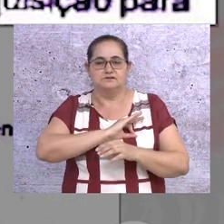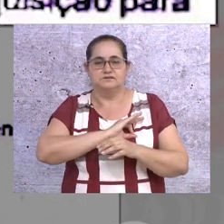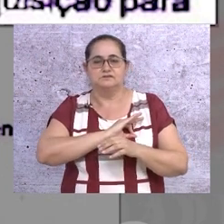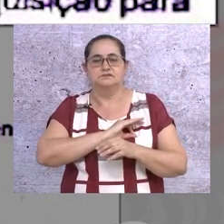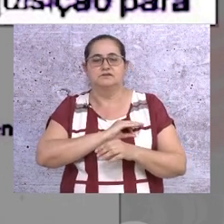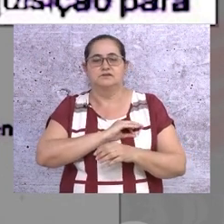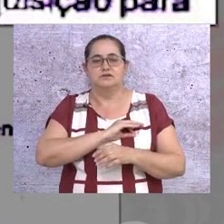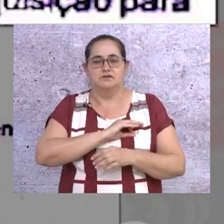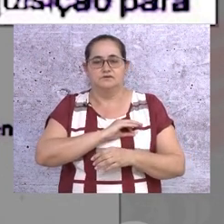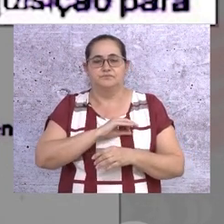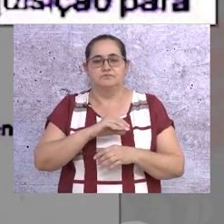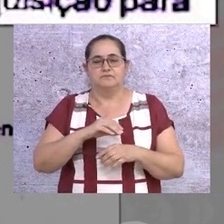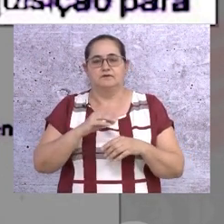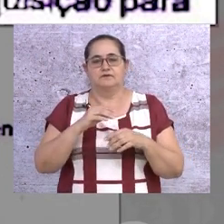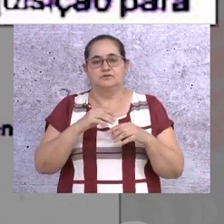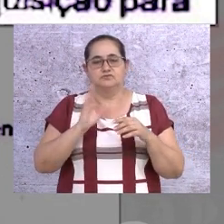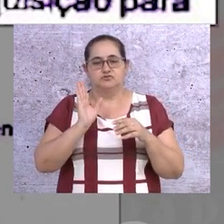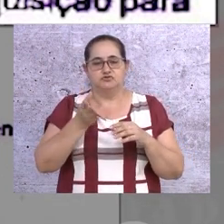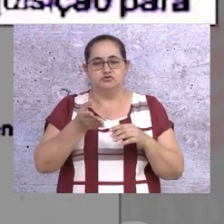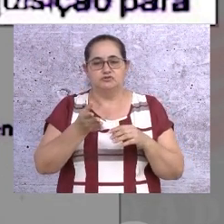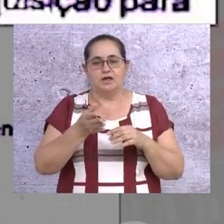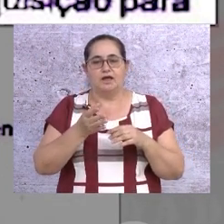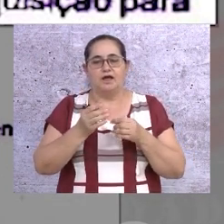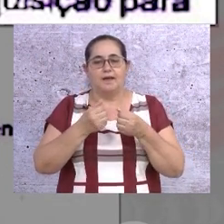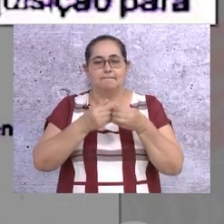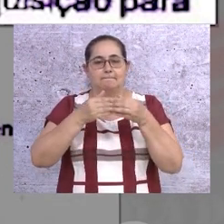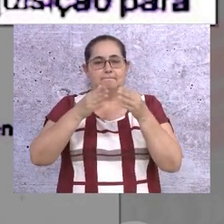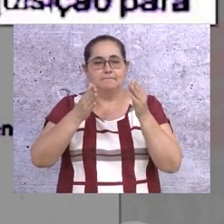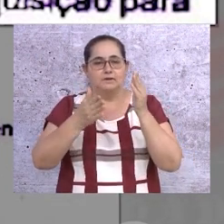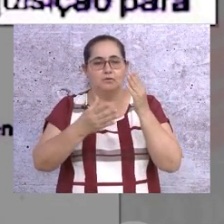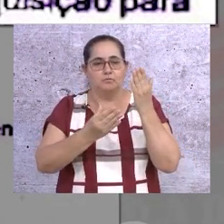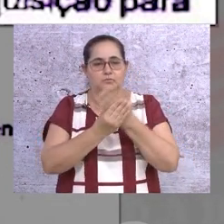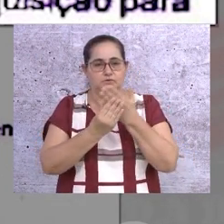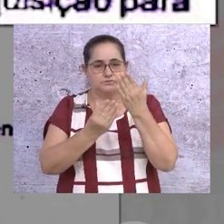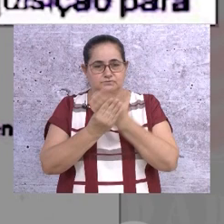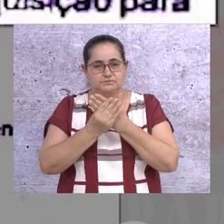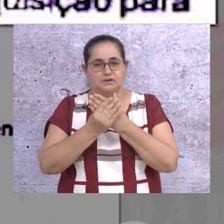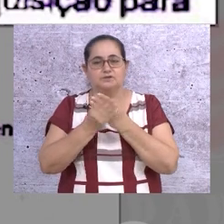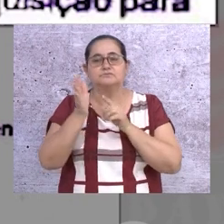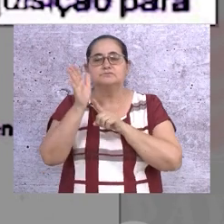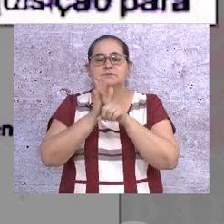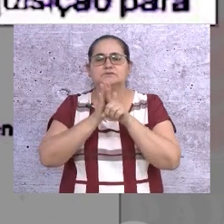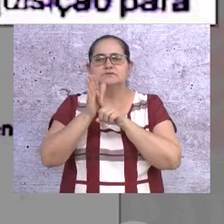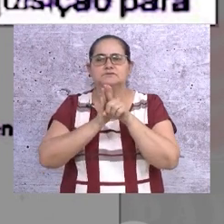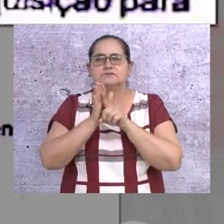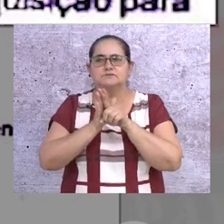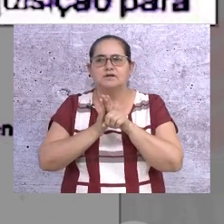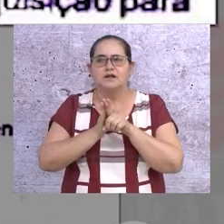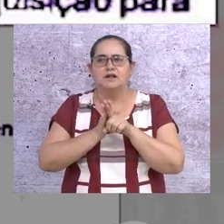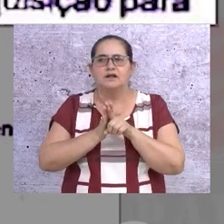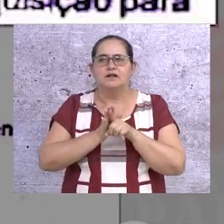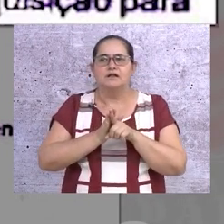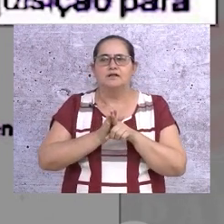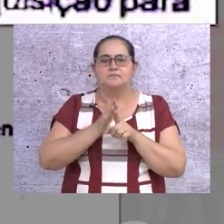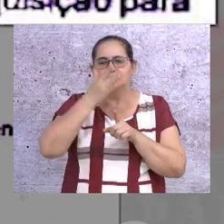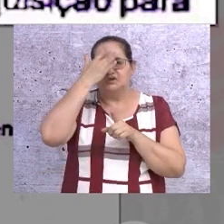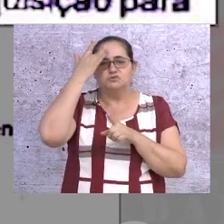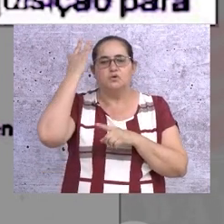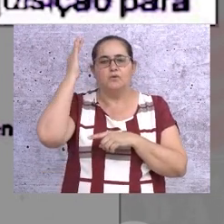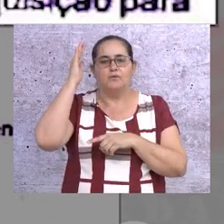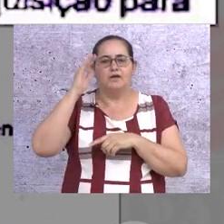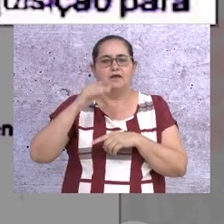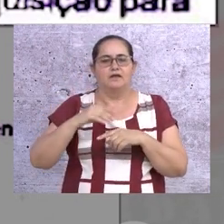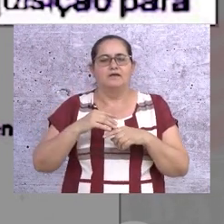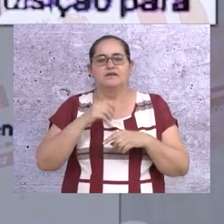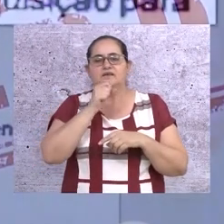Polícia, tá? Abriu-se um inquérito para investigar aqueles, aspas, maus tratos aos idosos da